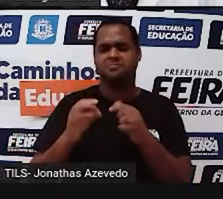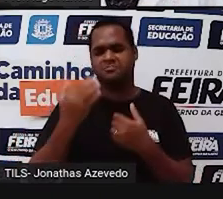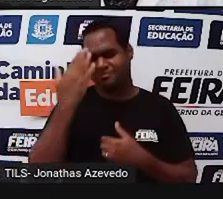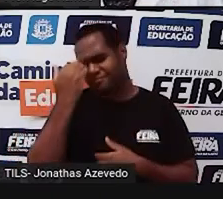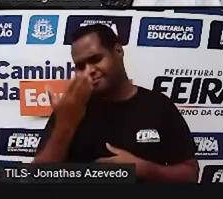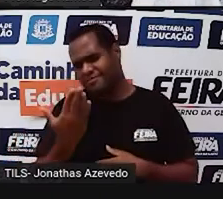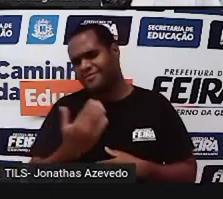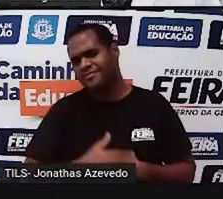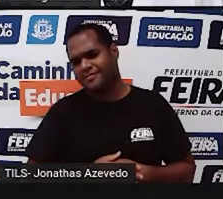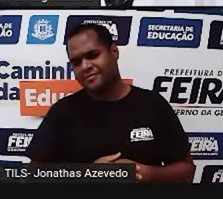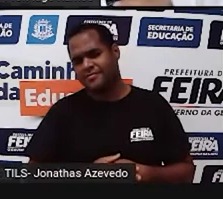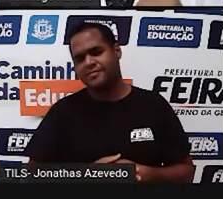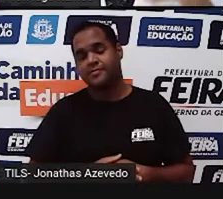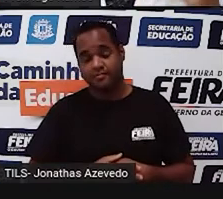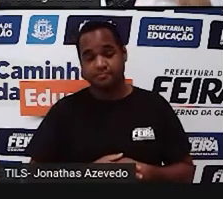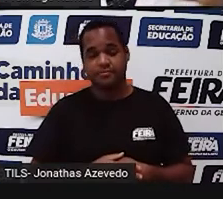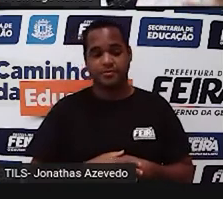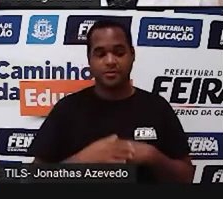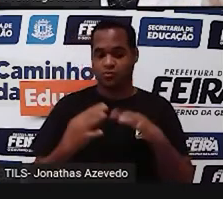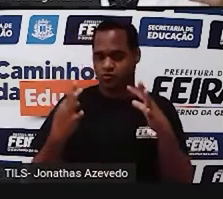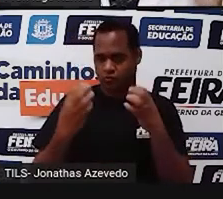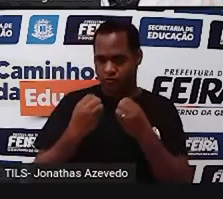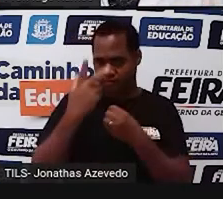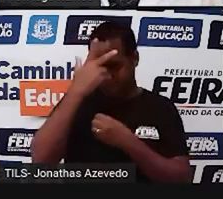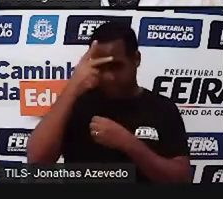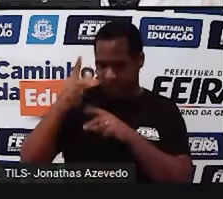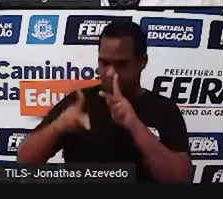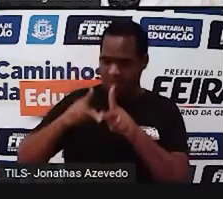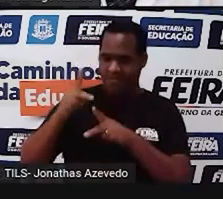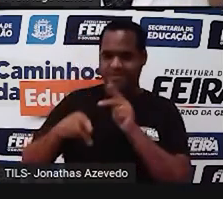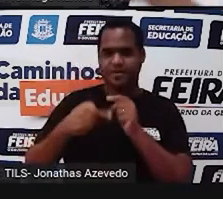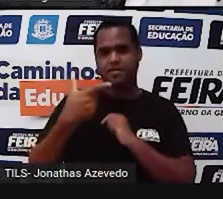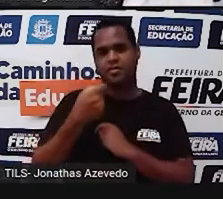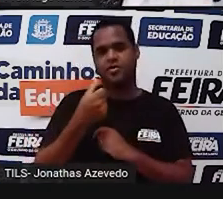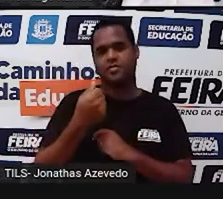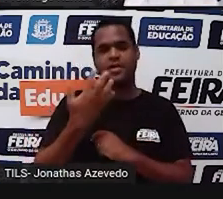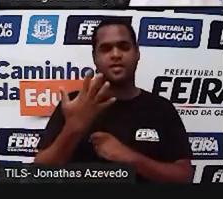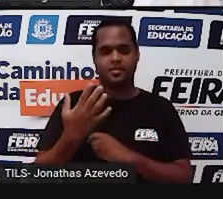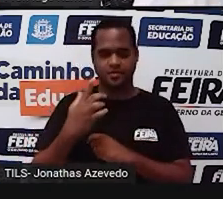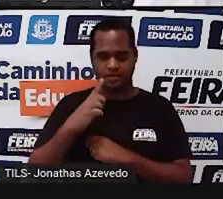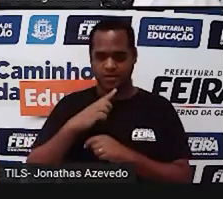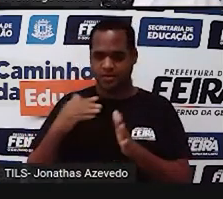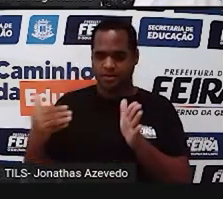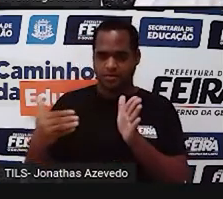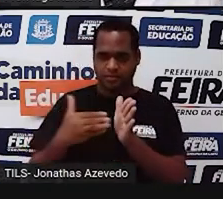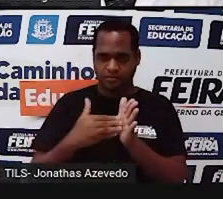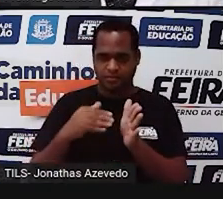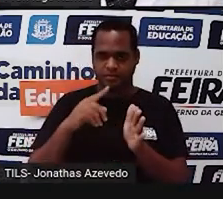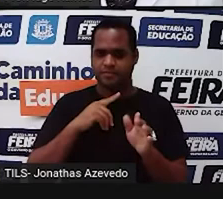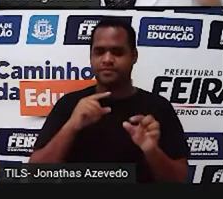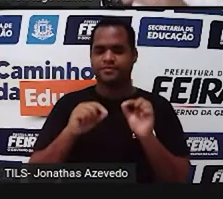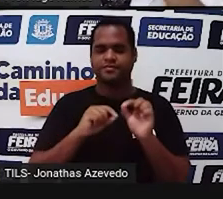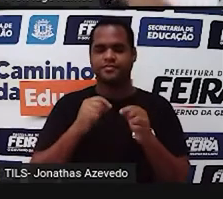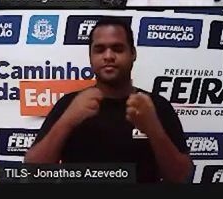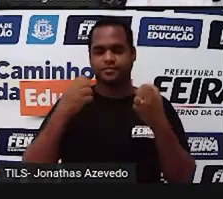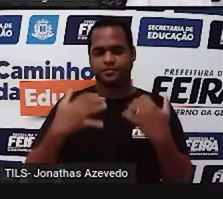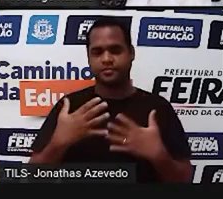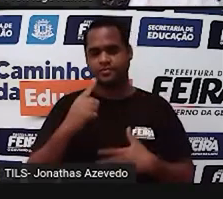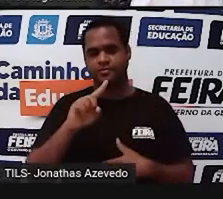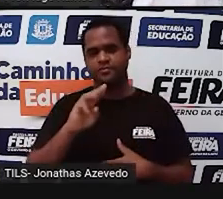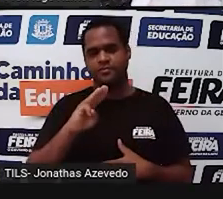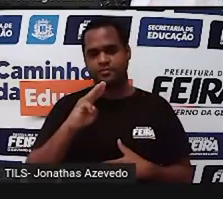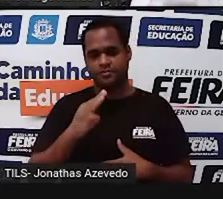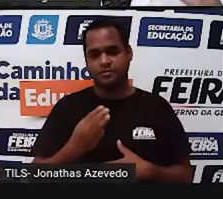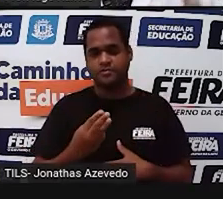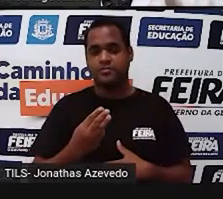Significa que do total da população de 2014 na África, que era os 1.111 milhões,